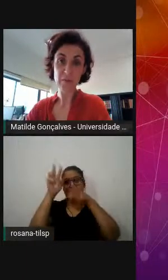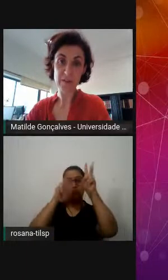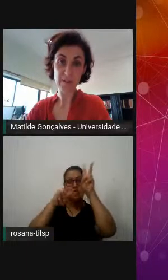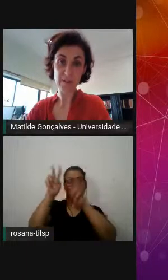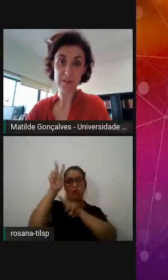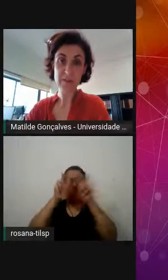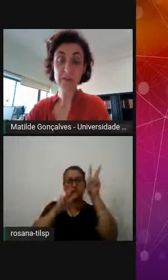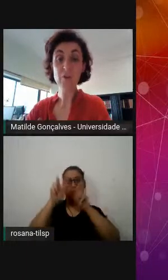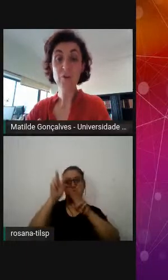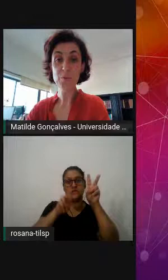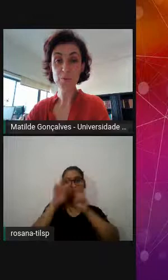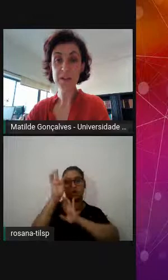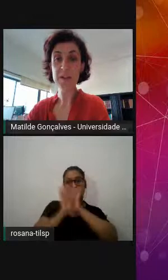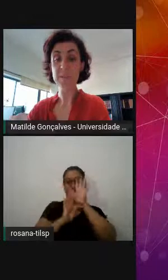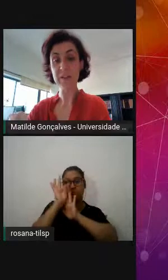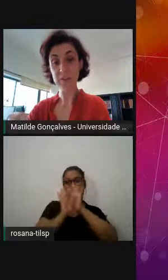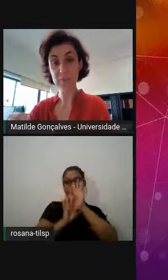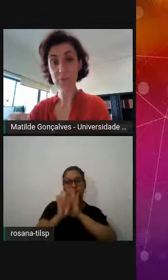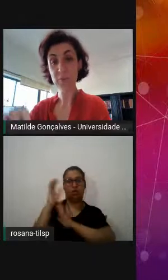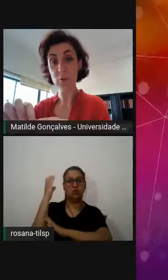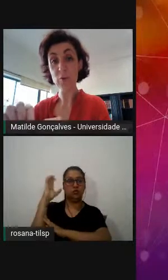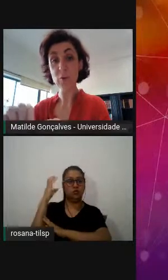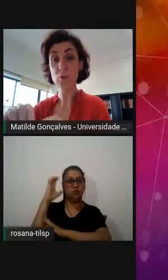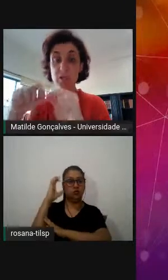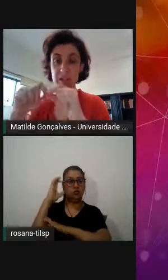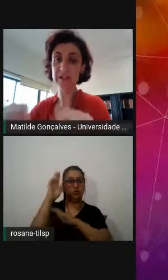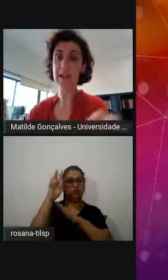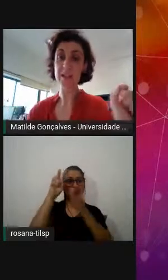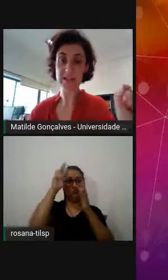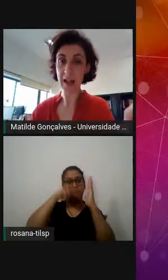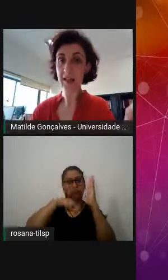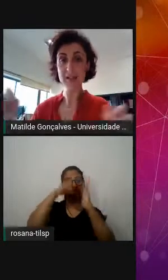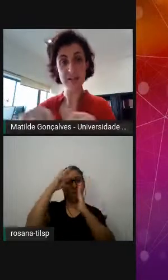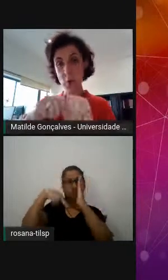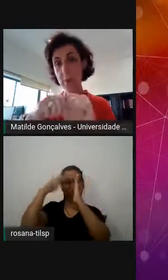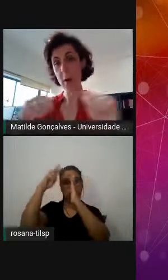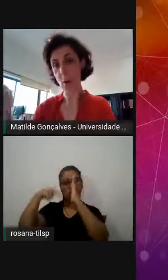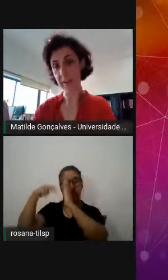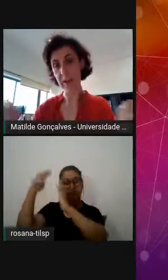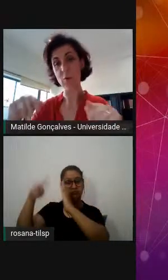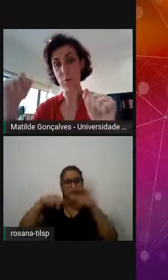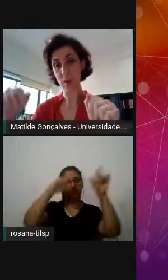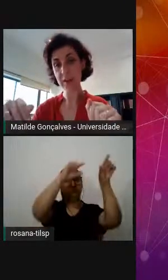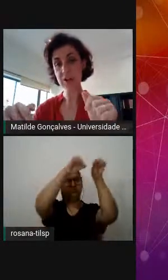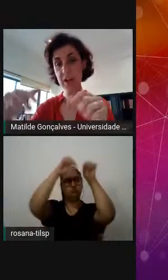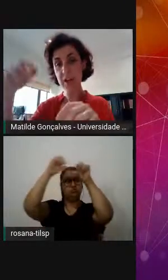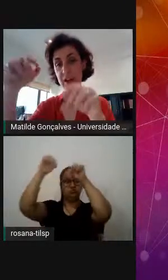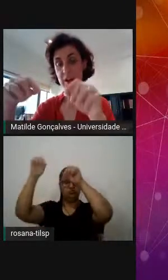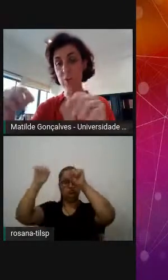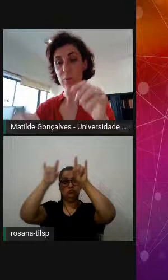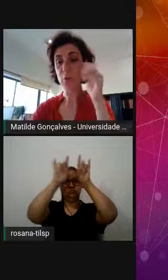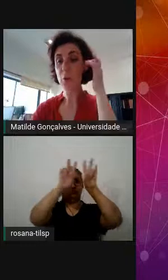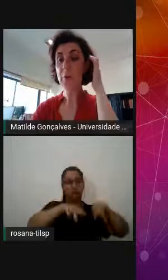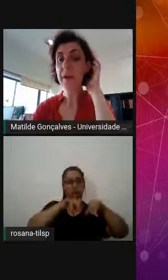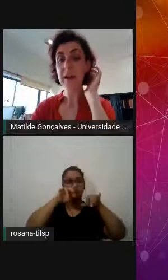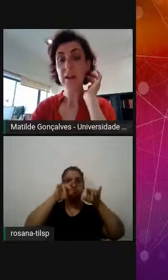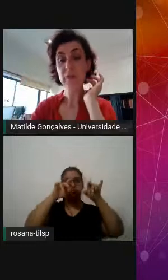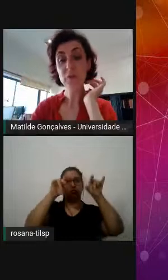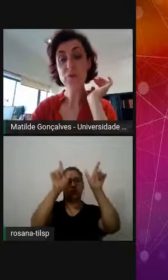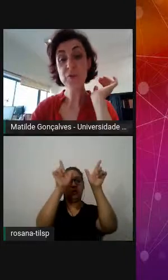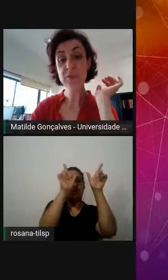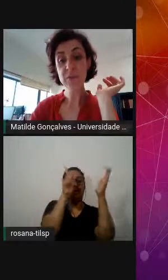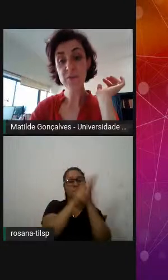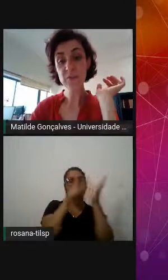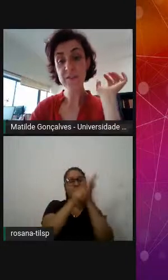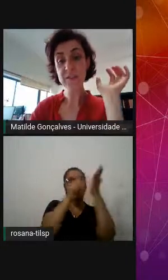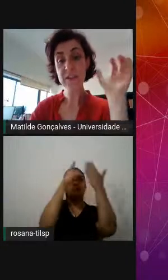textos de divulgação científica como eu referi esta professora colocou um estendal na sala ou seja uma corda com molas e colocou e